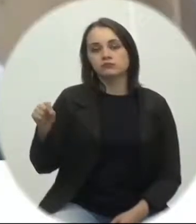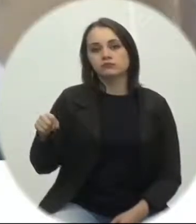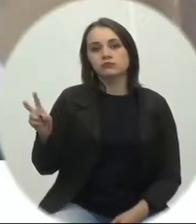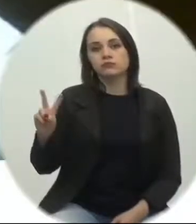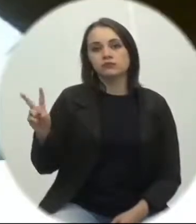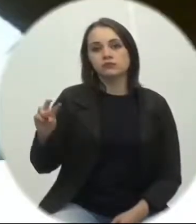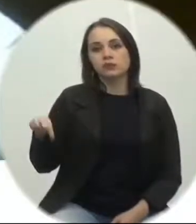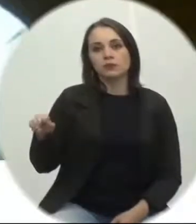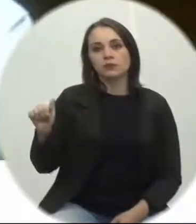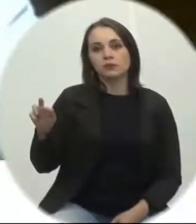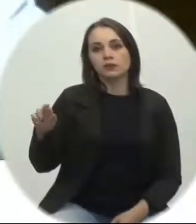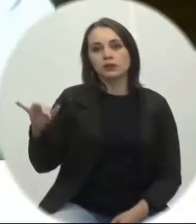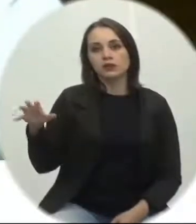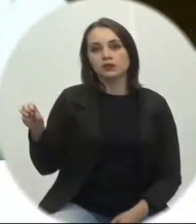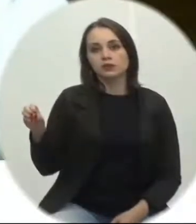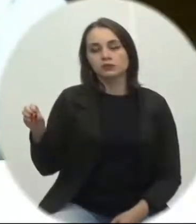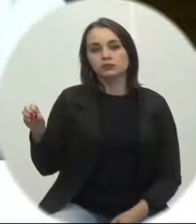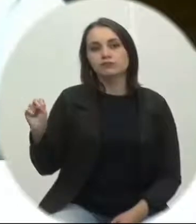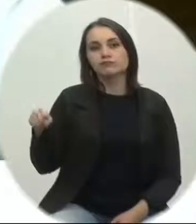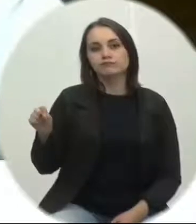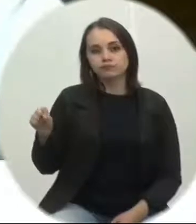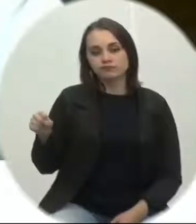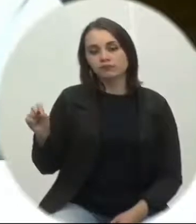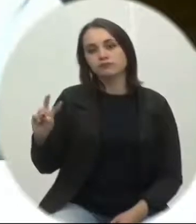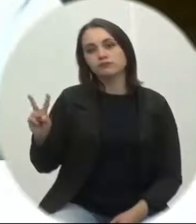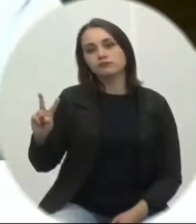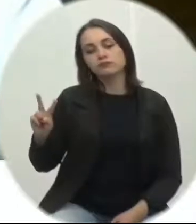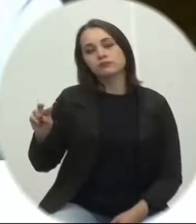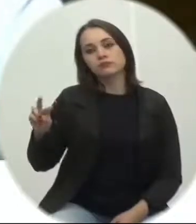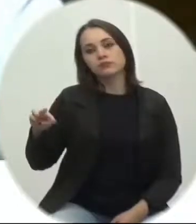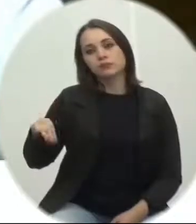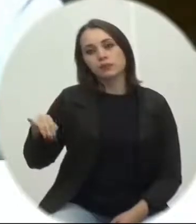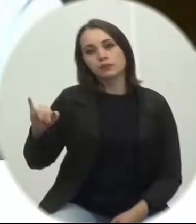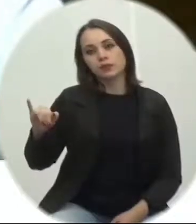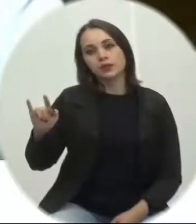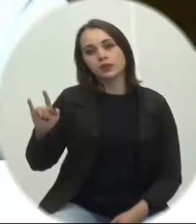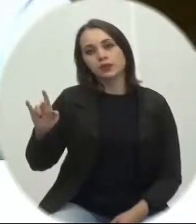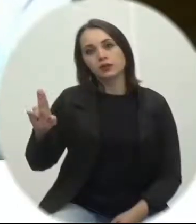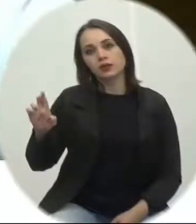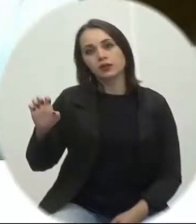favor vereador Márcio Darós favorável a favor vereador Miguel Pierini